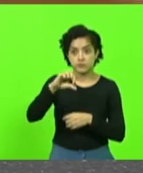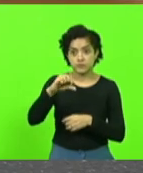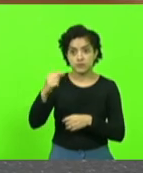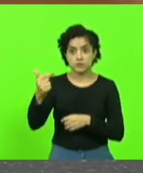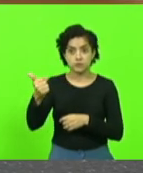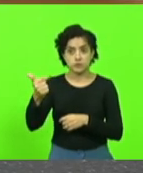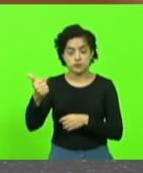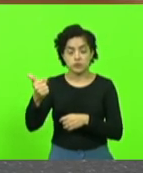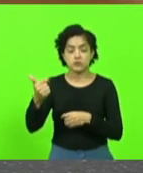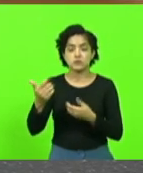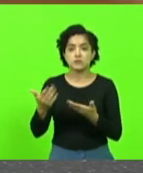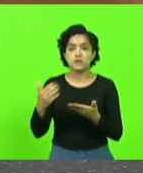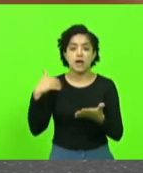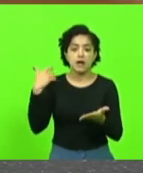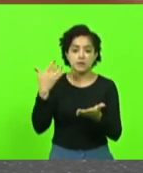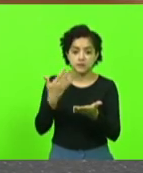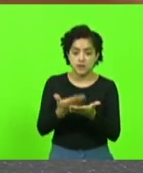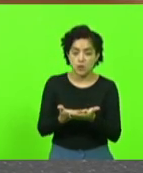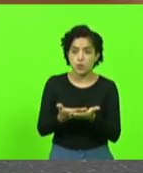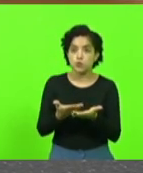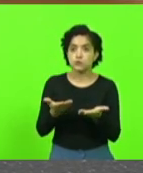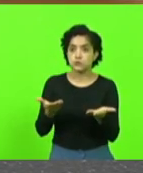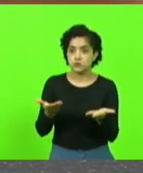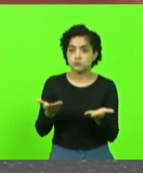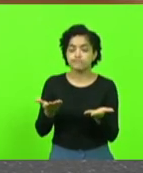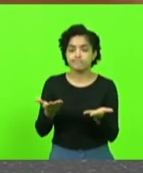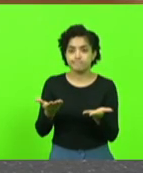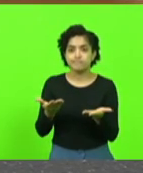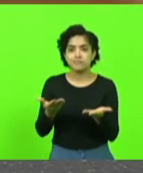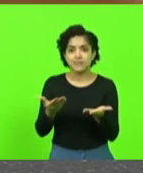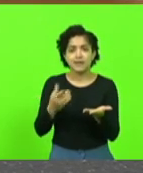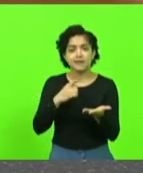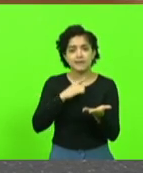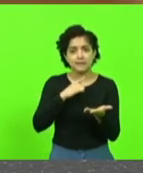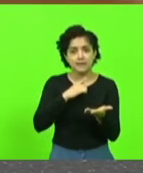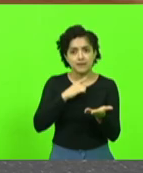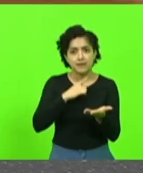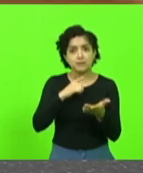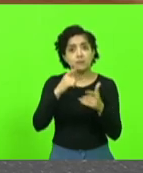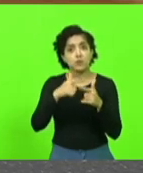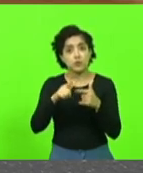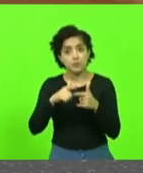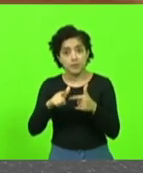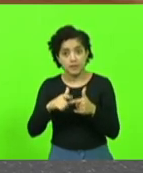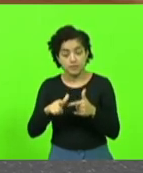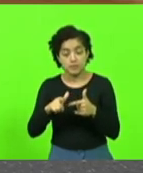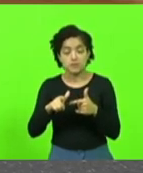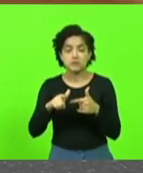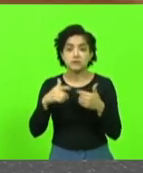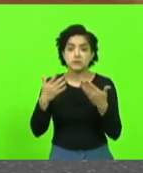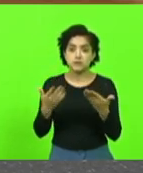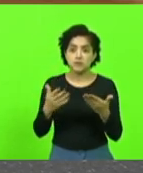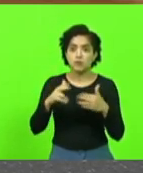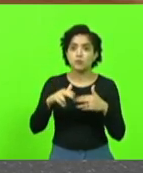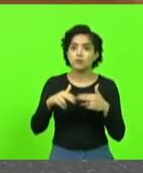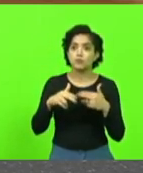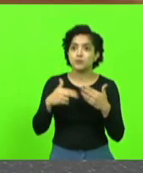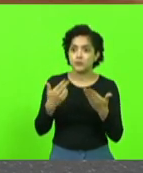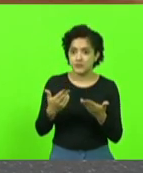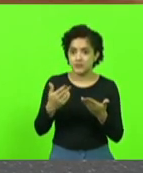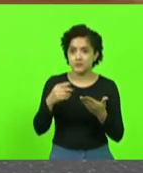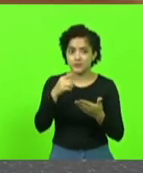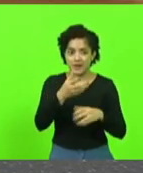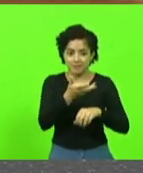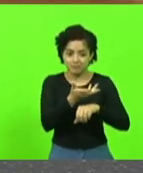e até hoje ainda nós temos algum resquício. E por isso que a presença da UDESC,